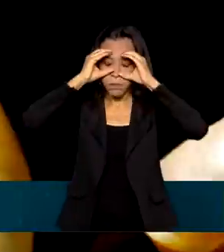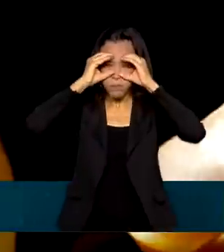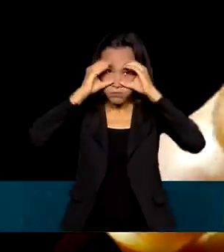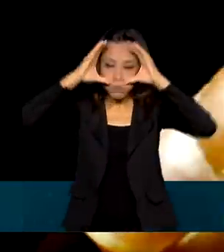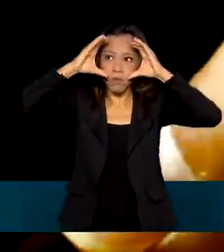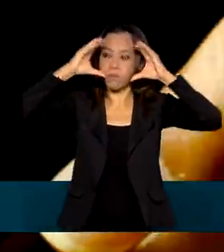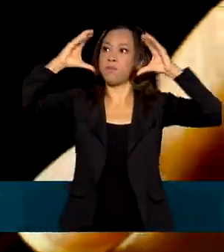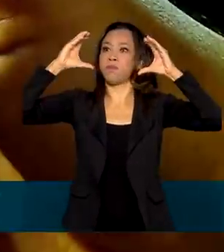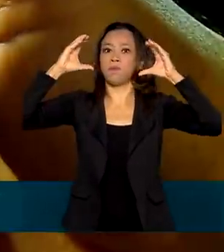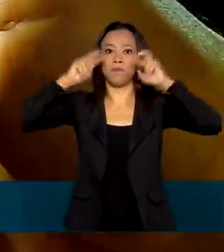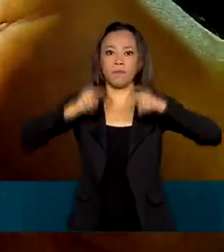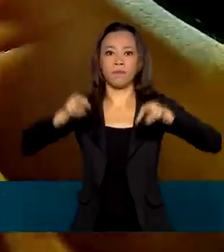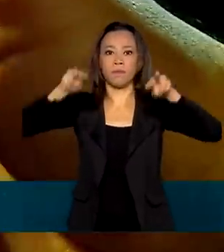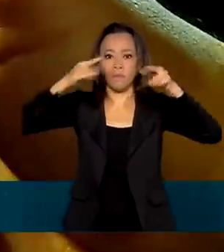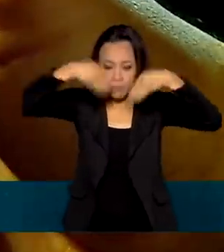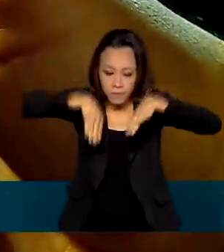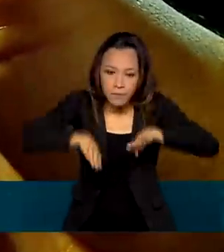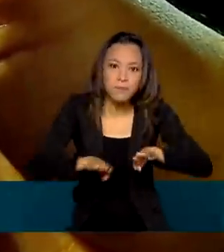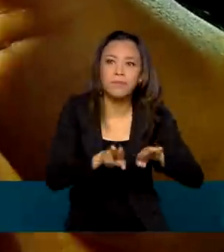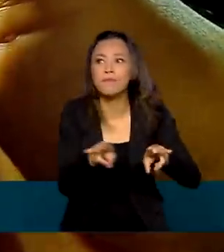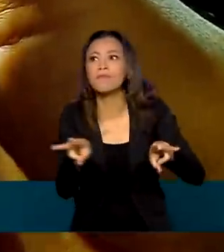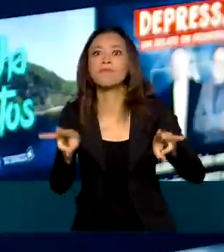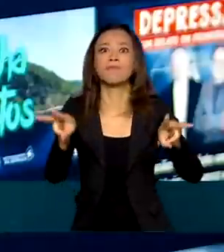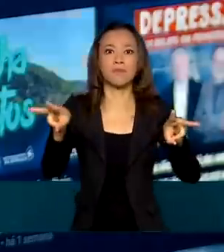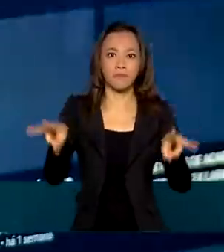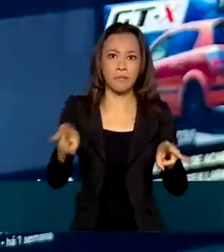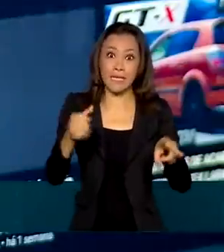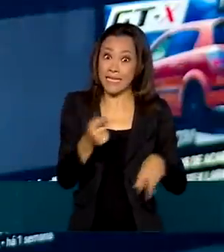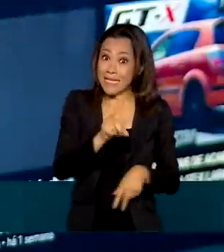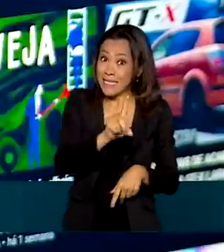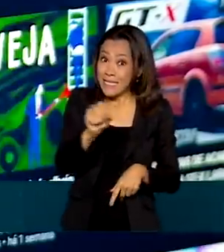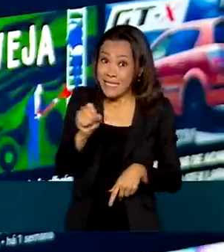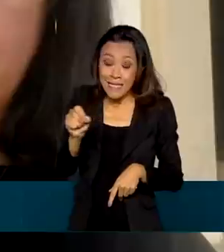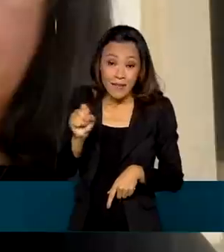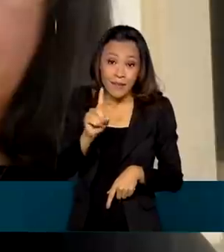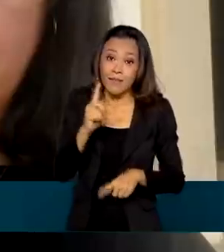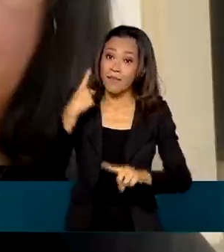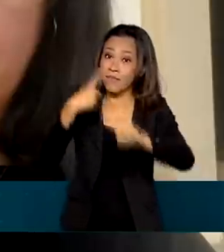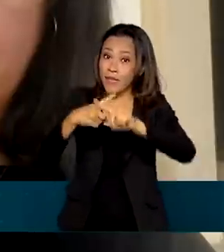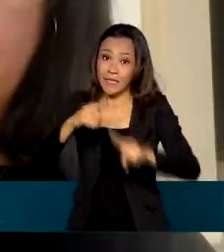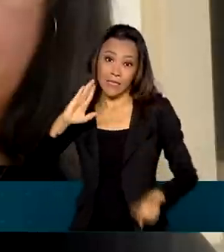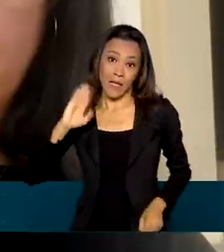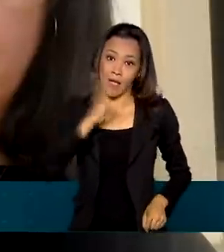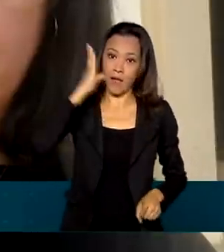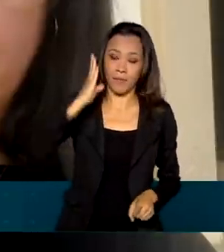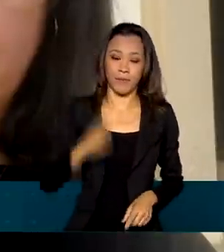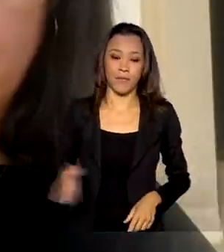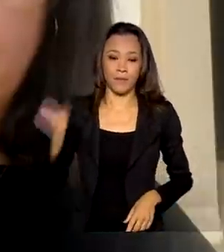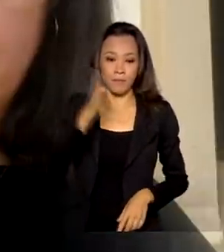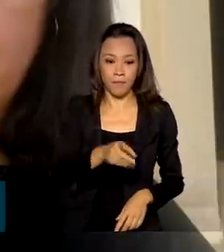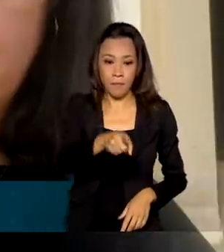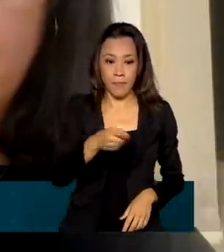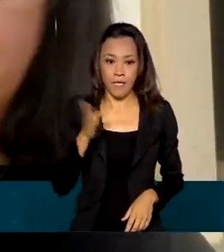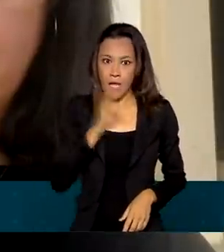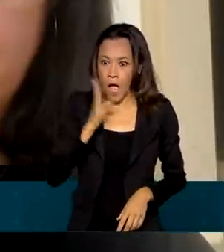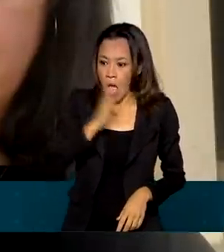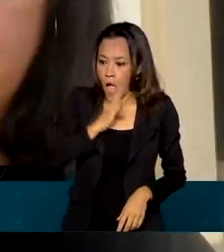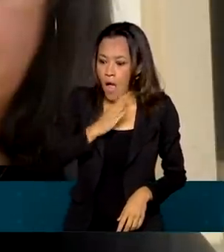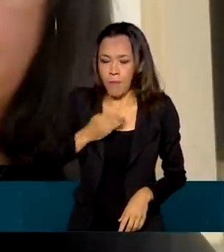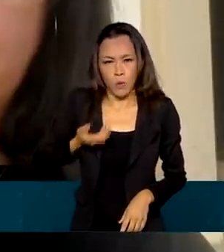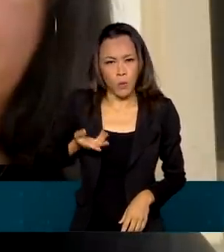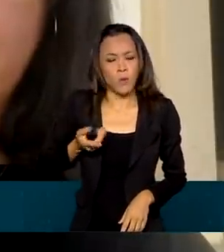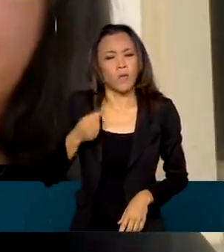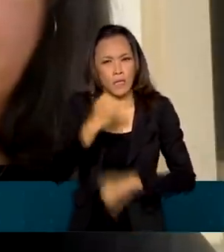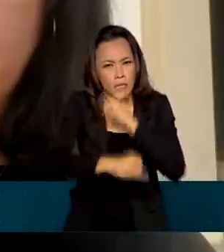mista. A internet 5G também promete ser até 100 vezes mais rápida. Como exemplo dessa velocidade impressionante, nós